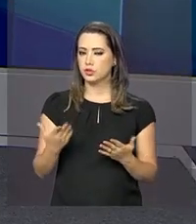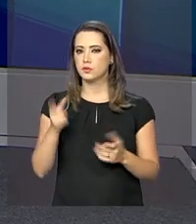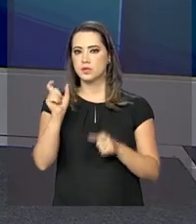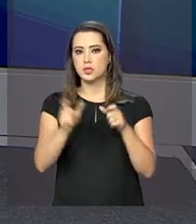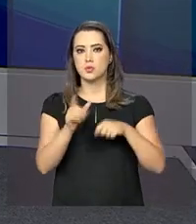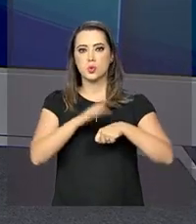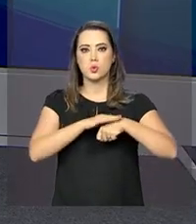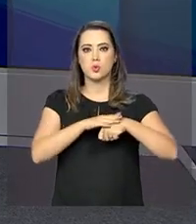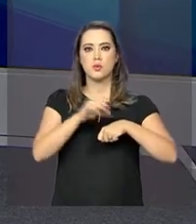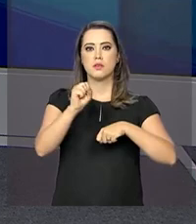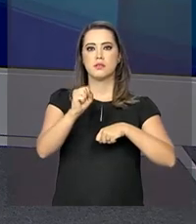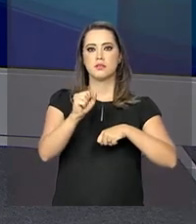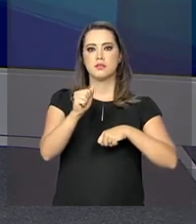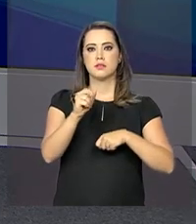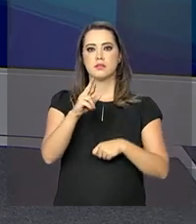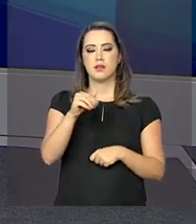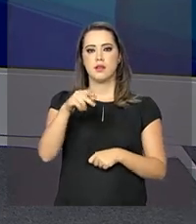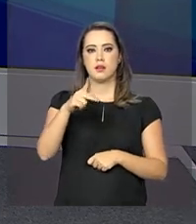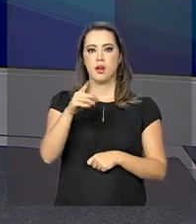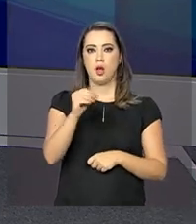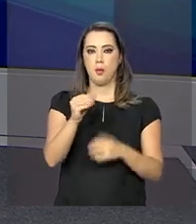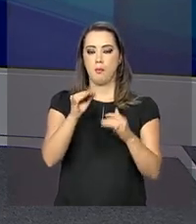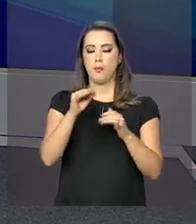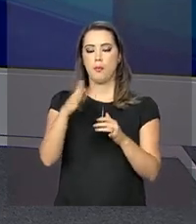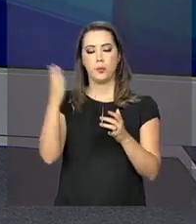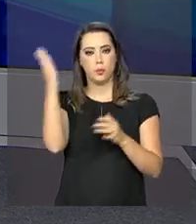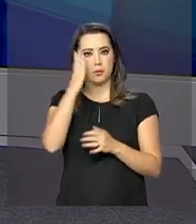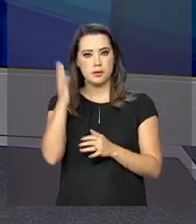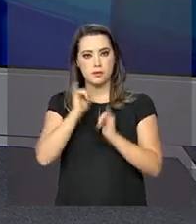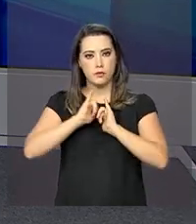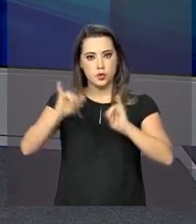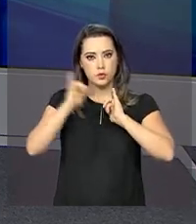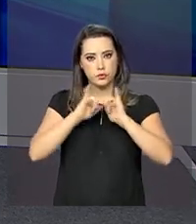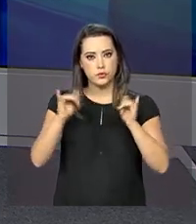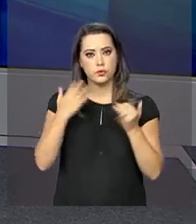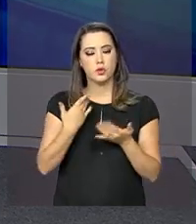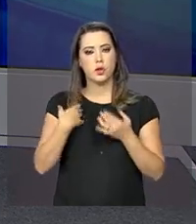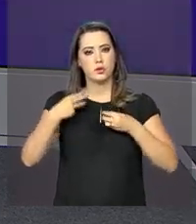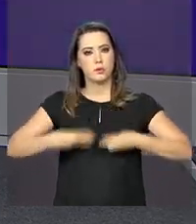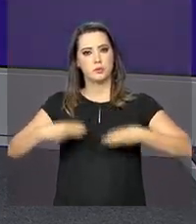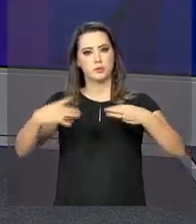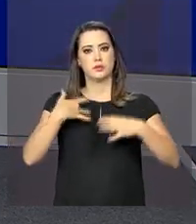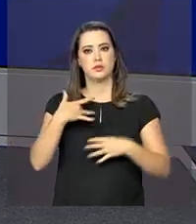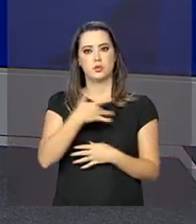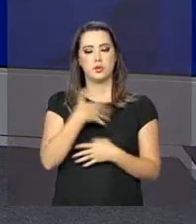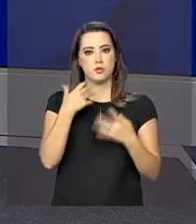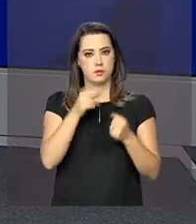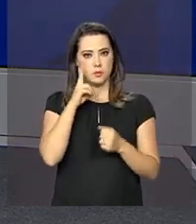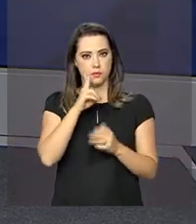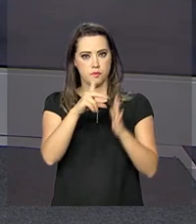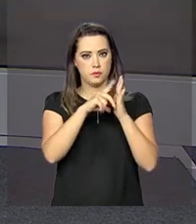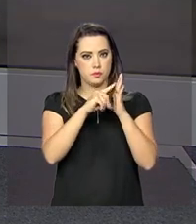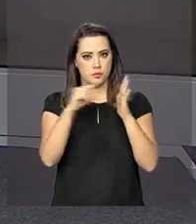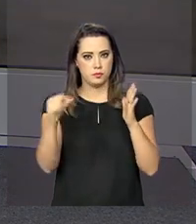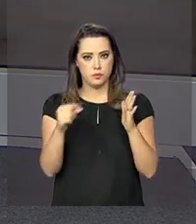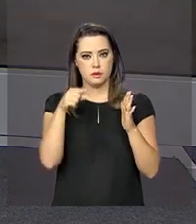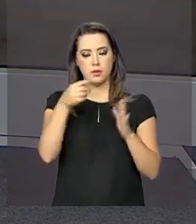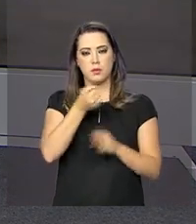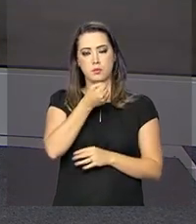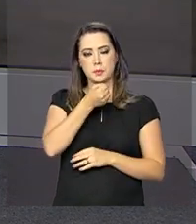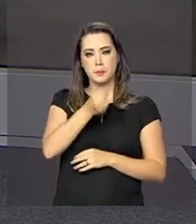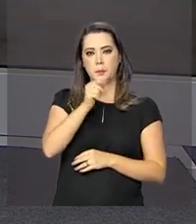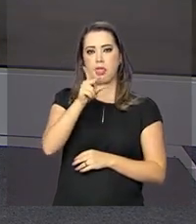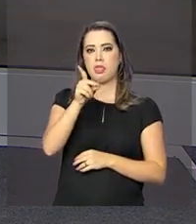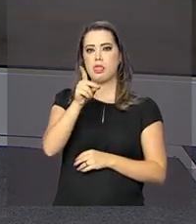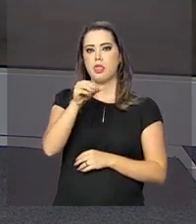casos de sarampo no Brasil foi divulgado agora há pouco pelo Ministério da Saúde. Vamos então ao Palácio do Planalto, onde a repórter Daniele Popov